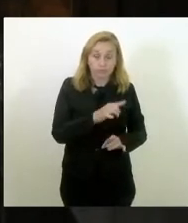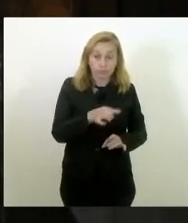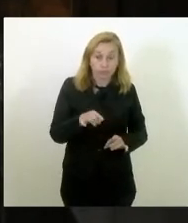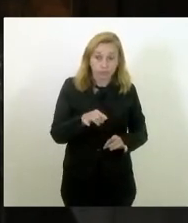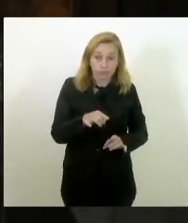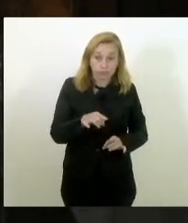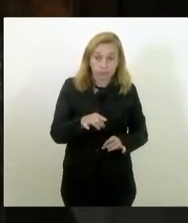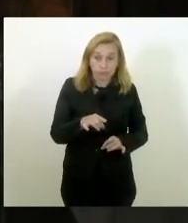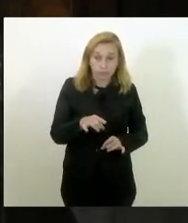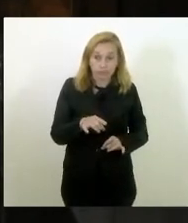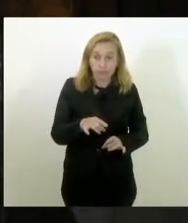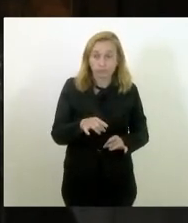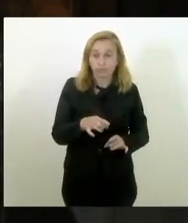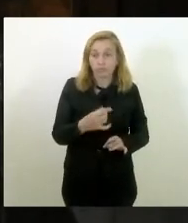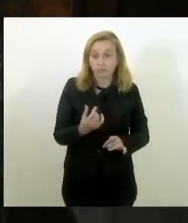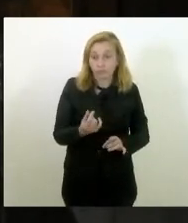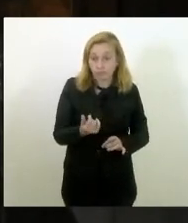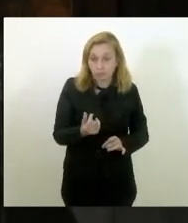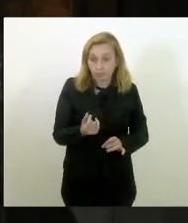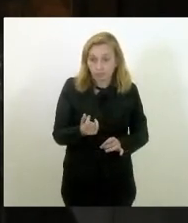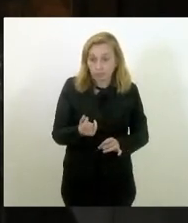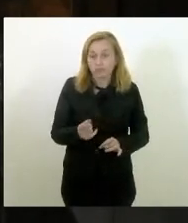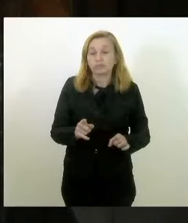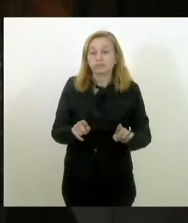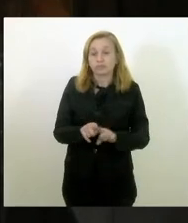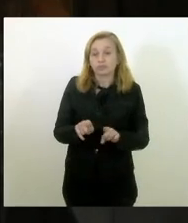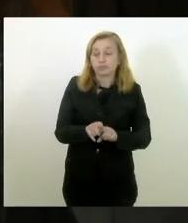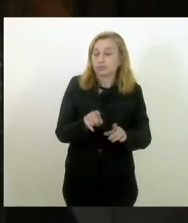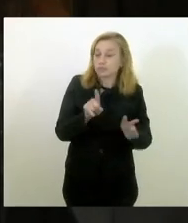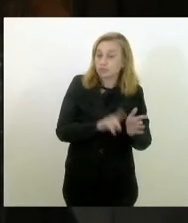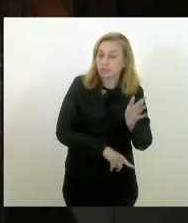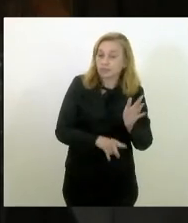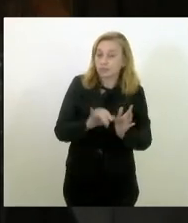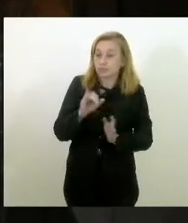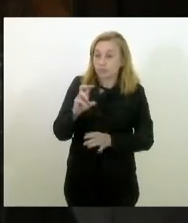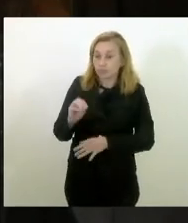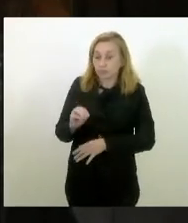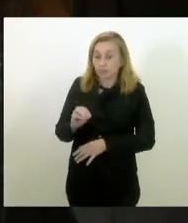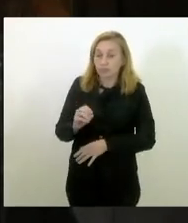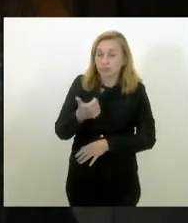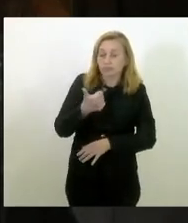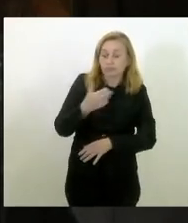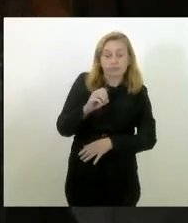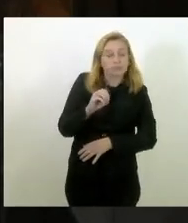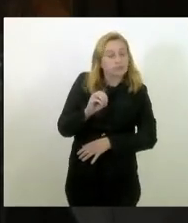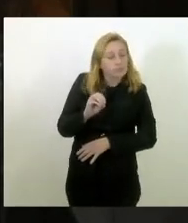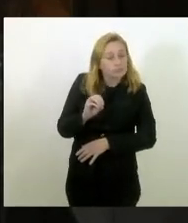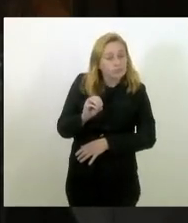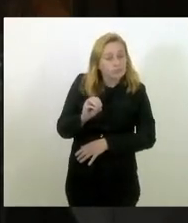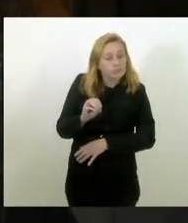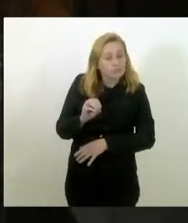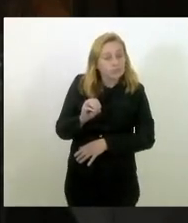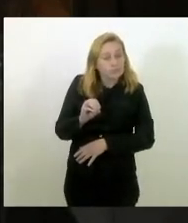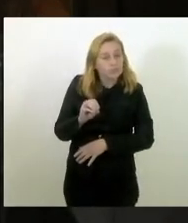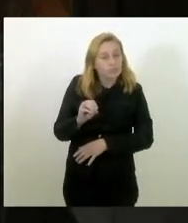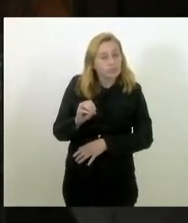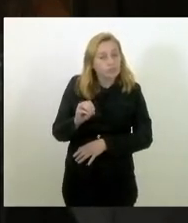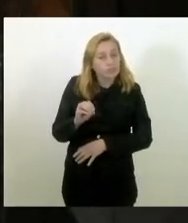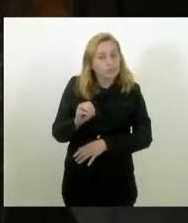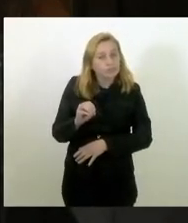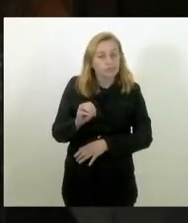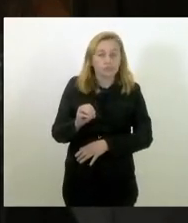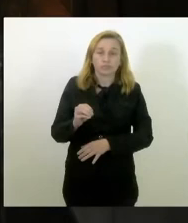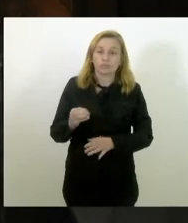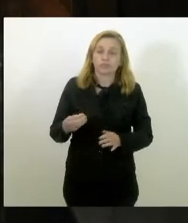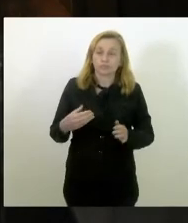rejeitadas. E diminuiu-se essa alíquota de 10 para 5 pontos